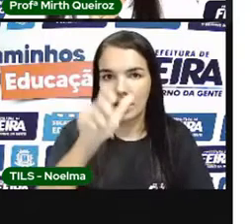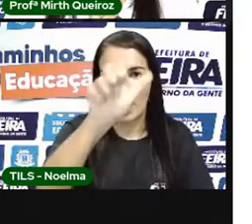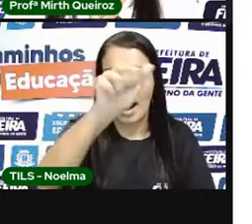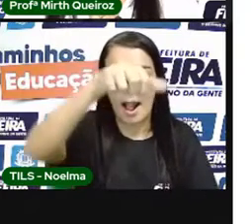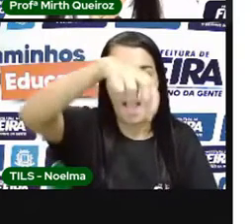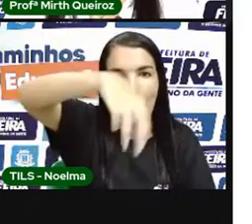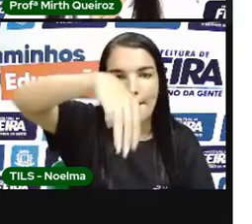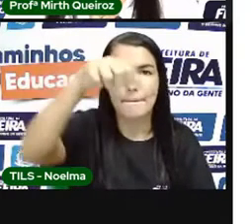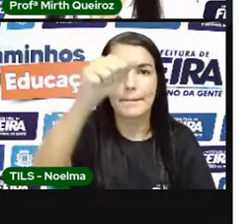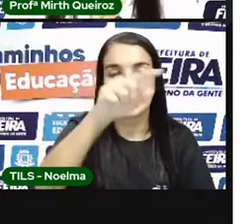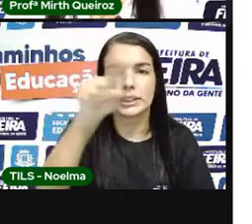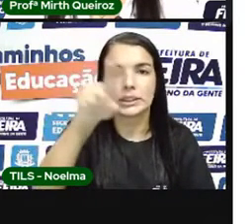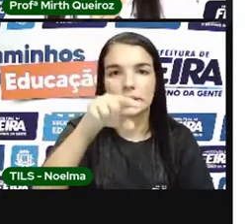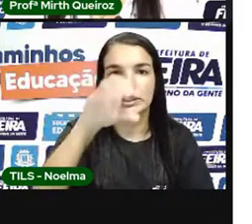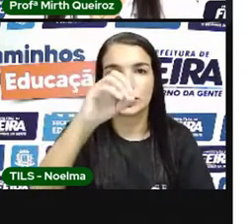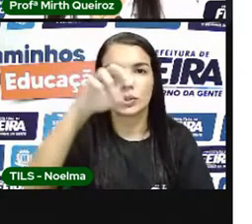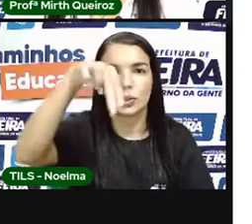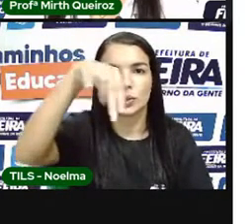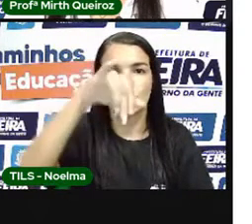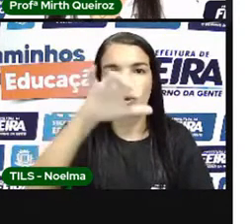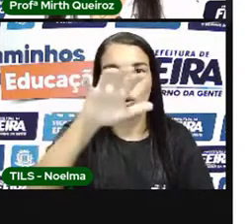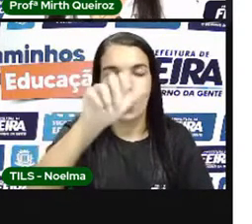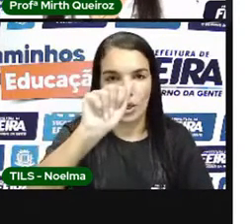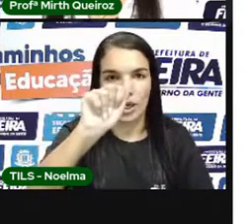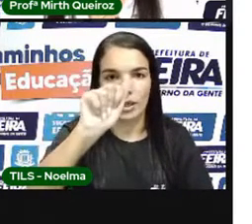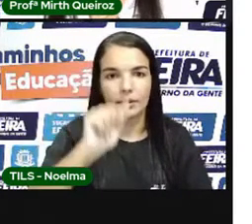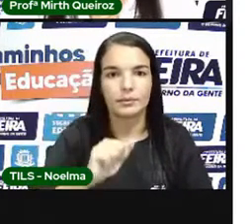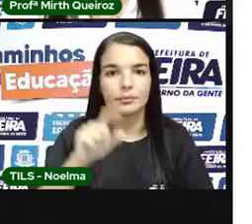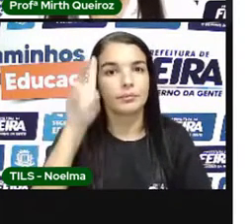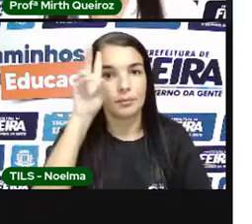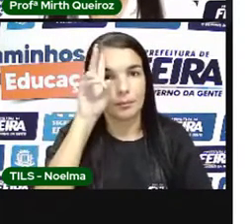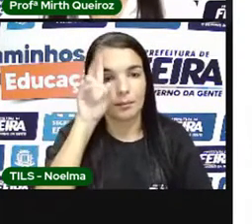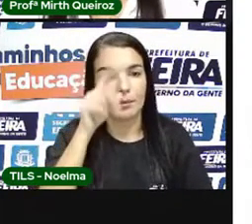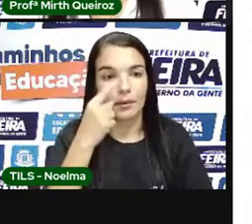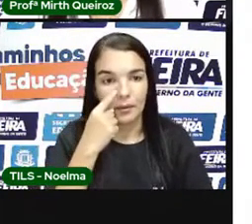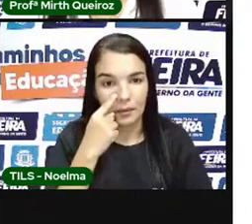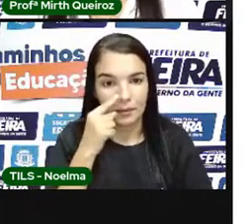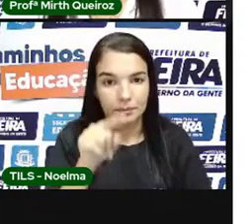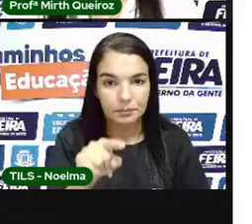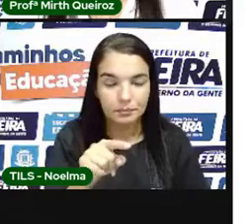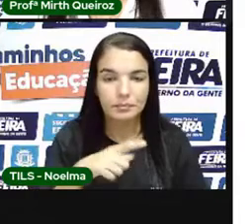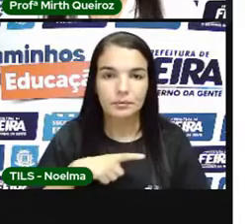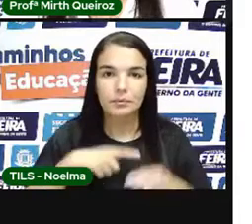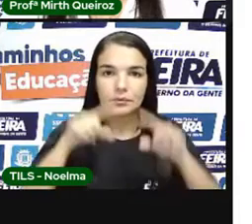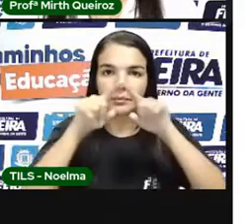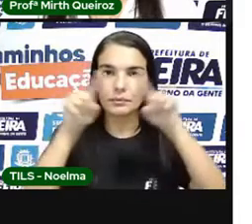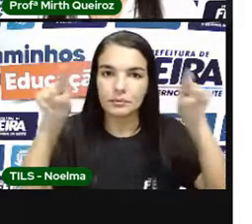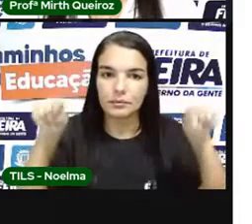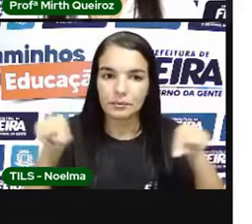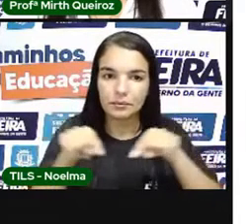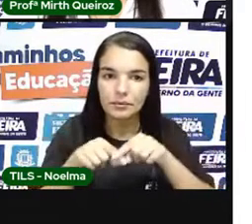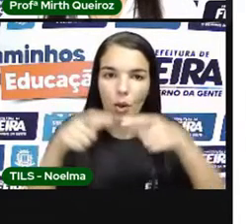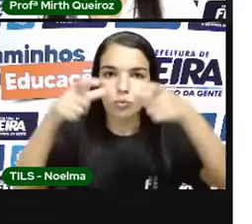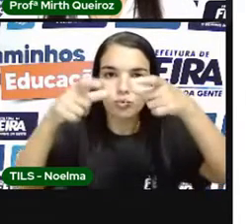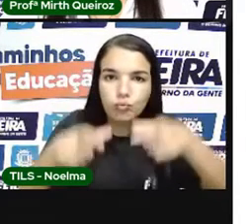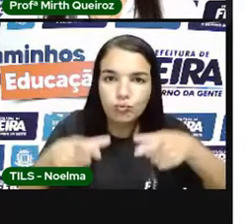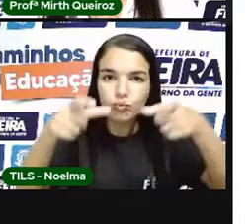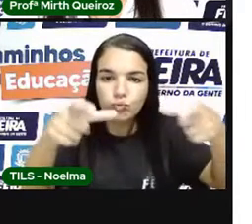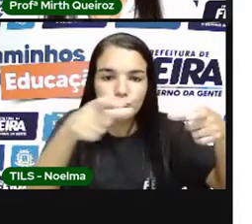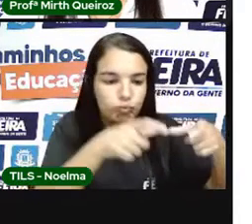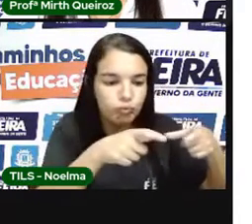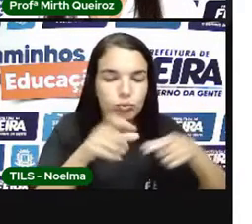2015 E 2016 Em metros quadrados Aí nós temos Aqui Uma tabela Onde nós temos